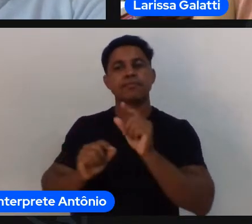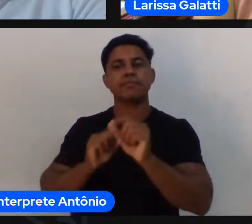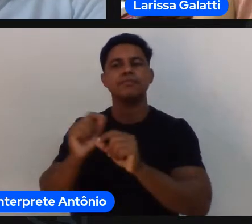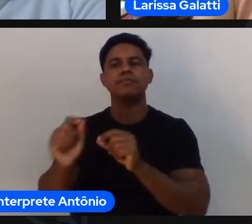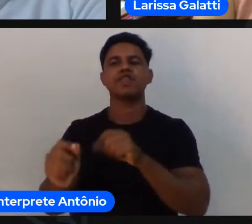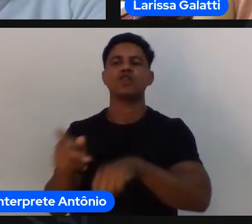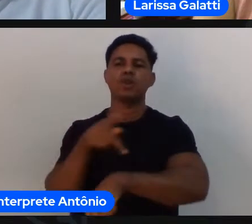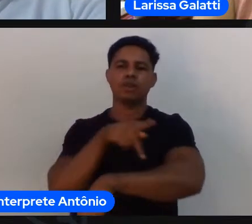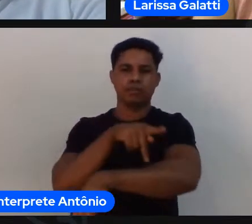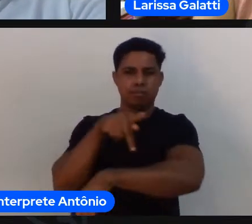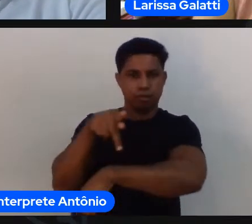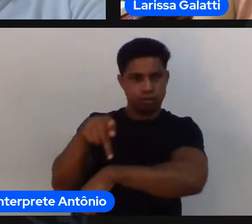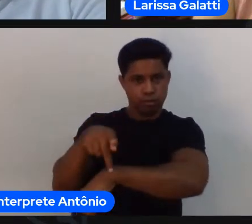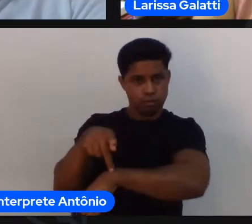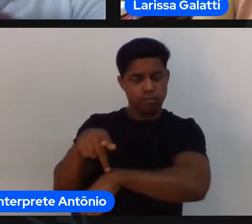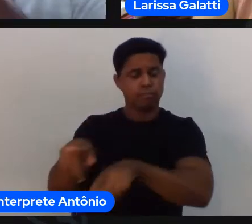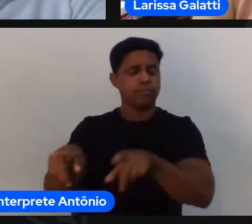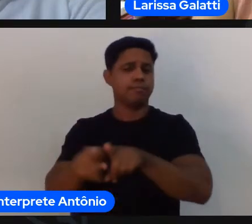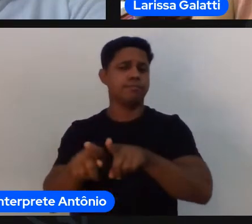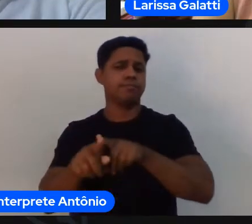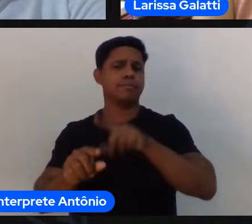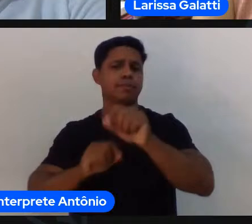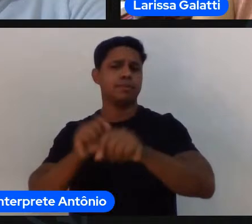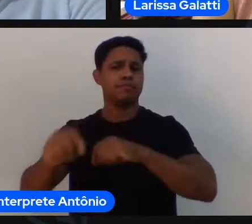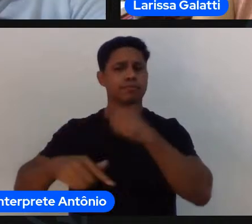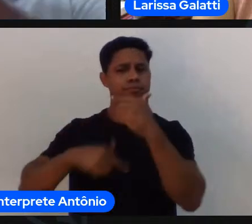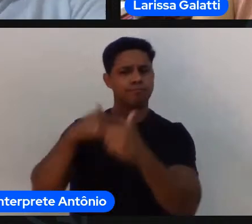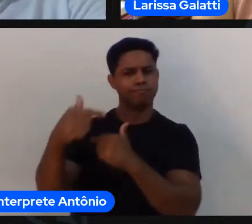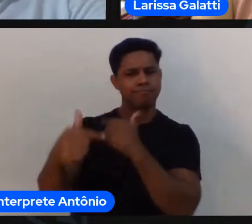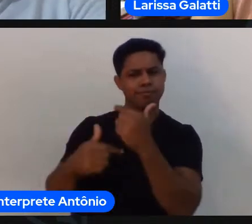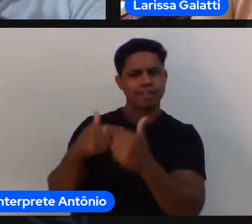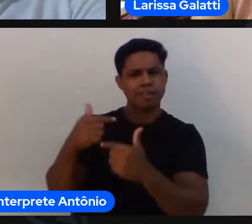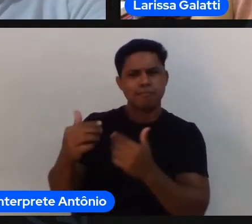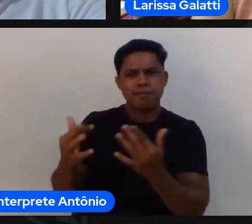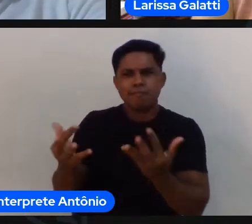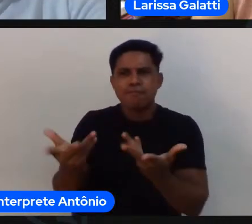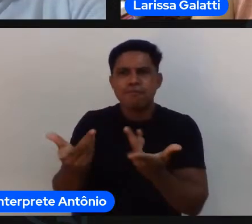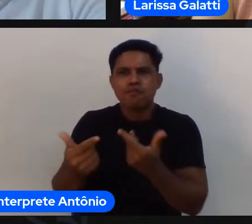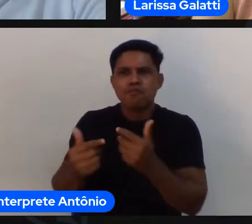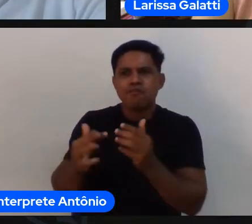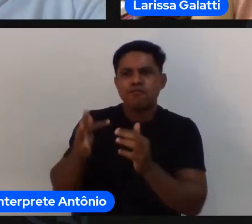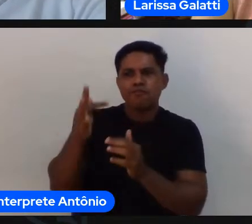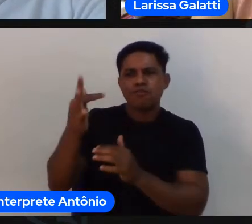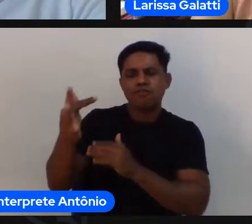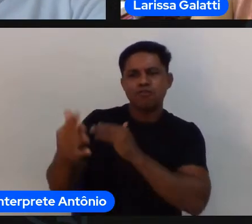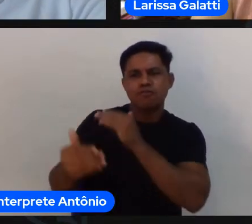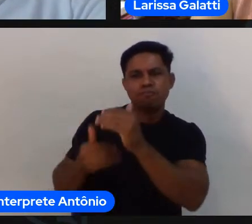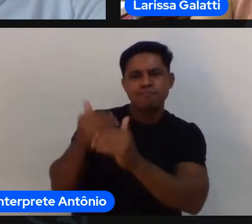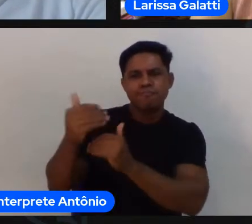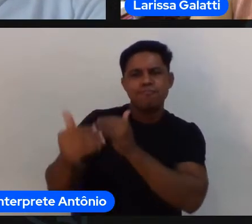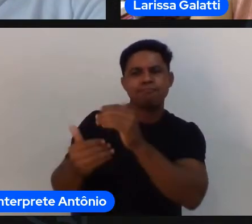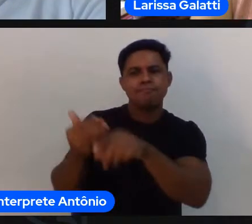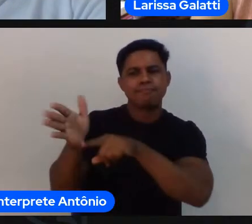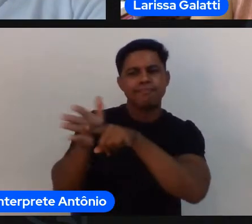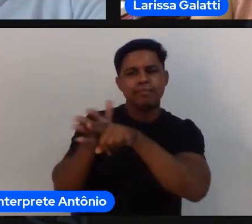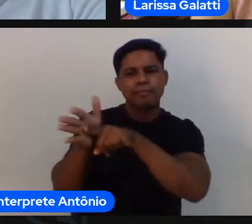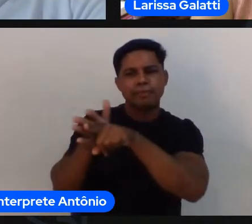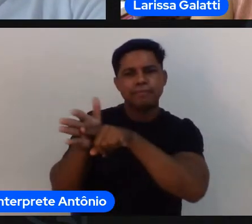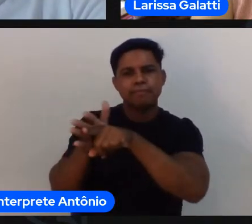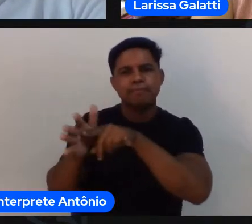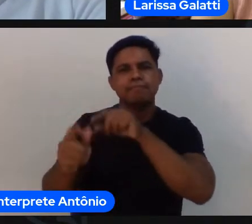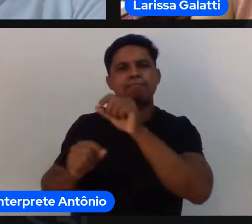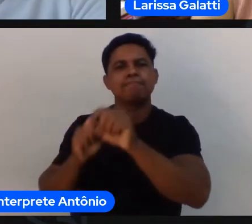e as formas de trabalho e modernizar né melhorar diversificar então uma vez que a gente